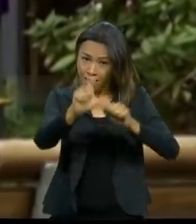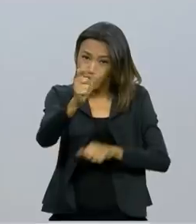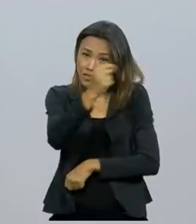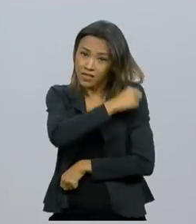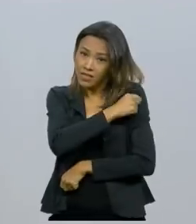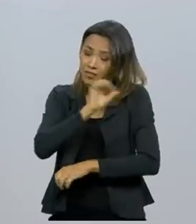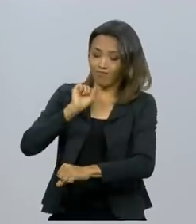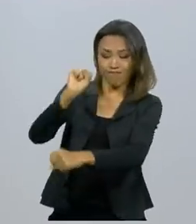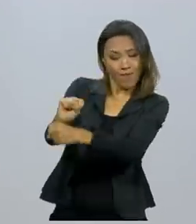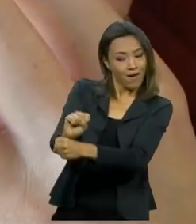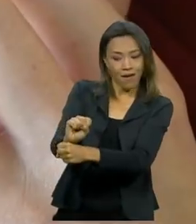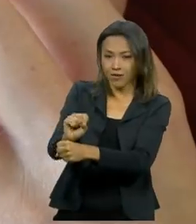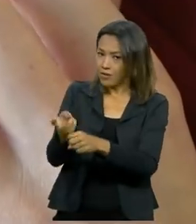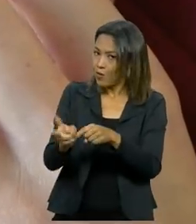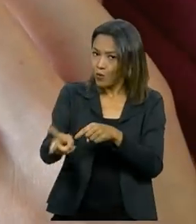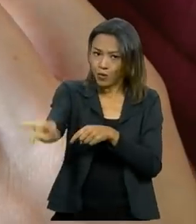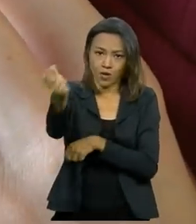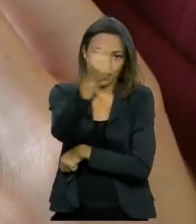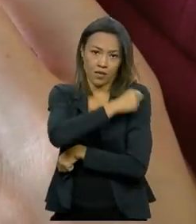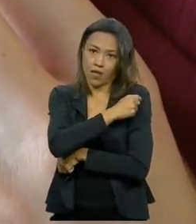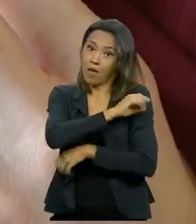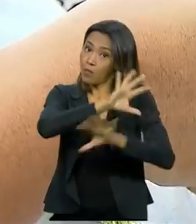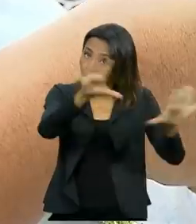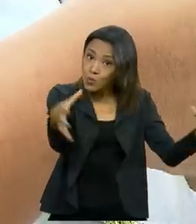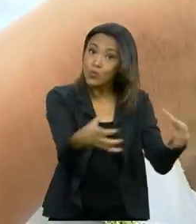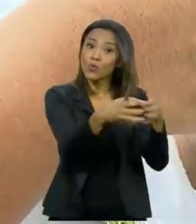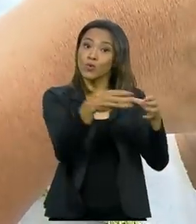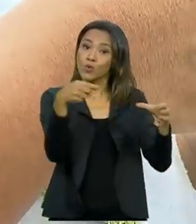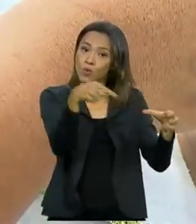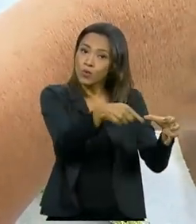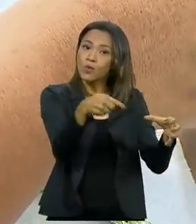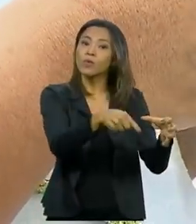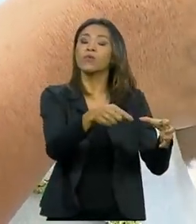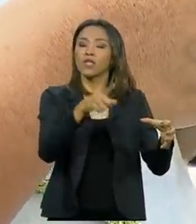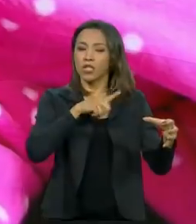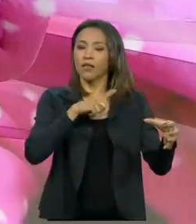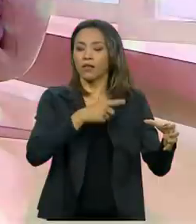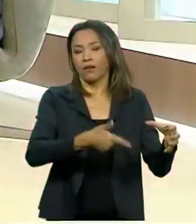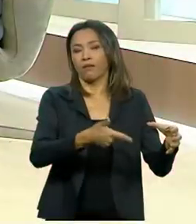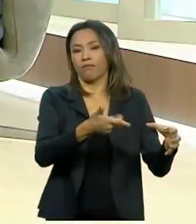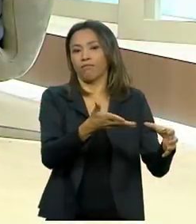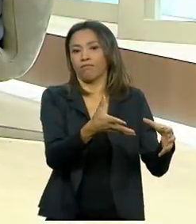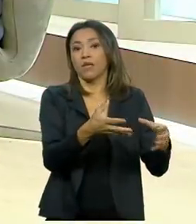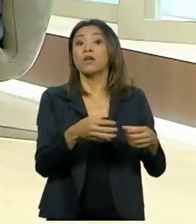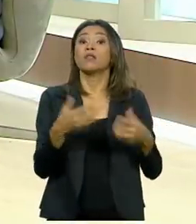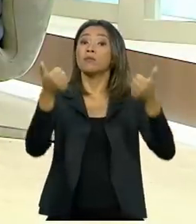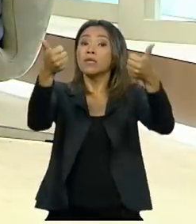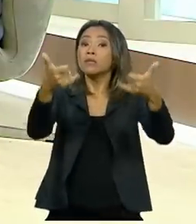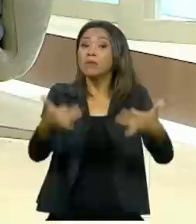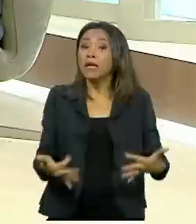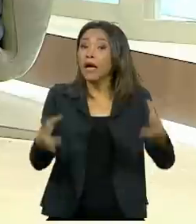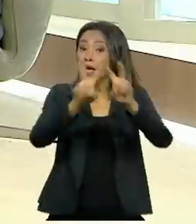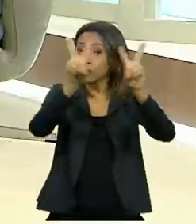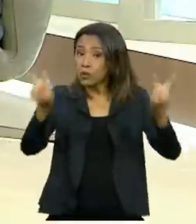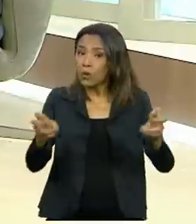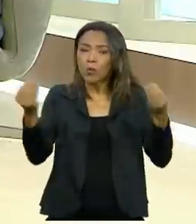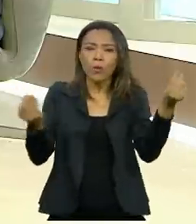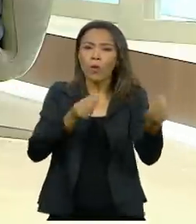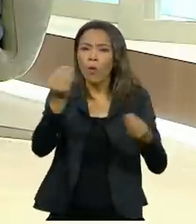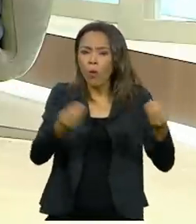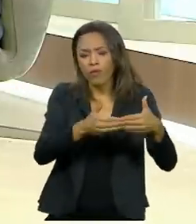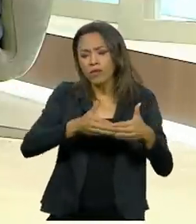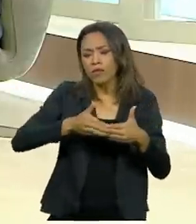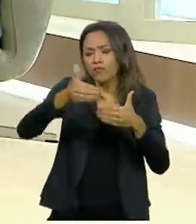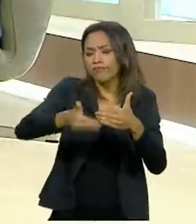suspenso para gestantes, lactantes e puérperas com doenças pré-existentes. Para falar como vão ser os próximos